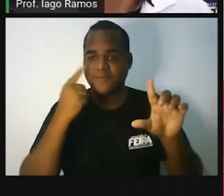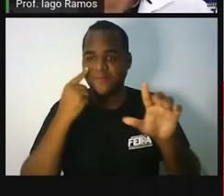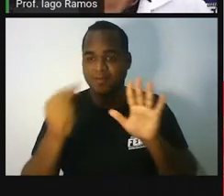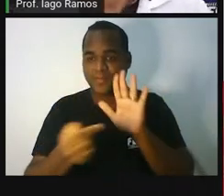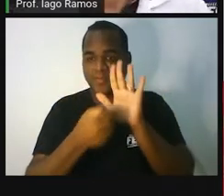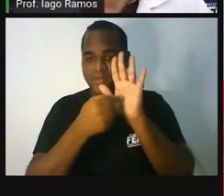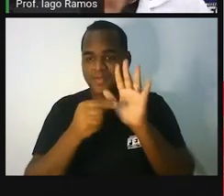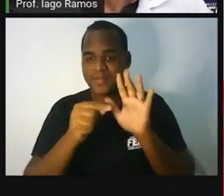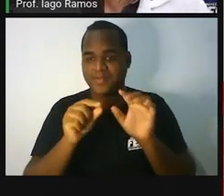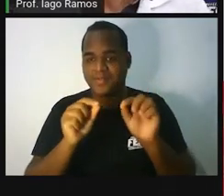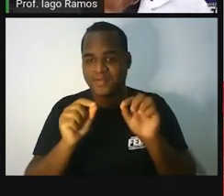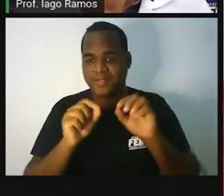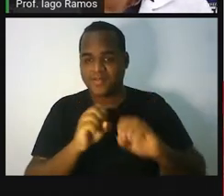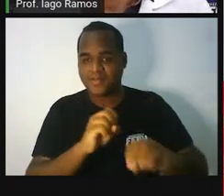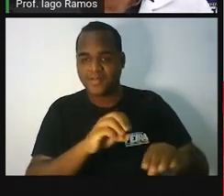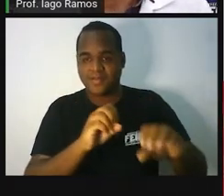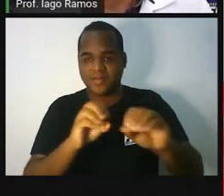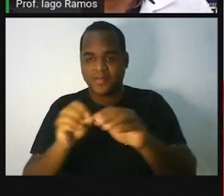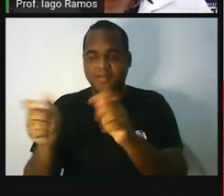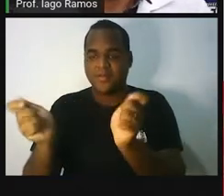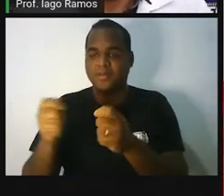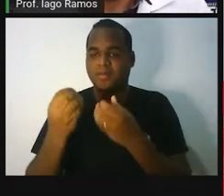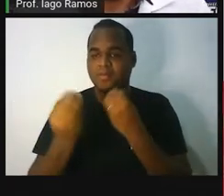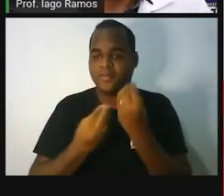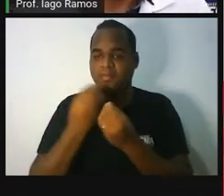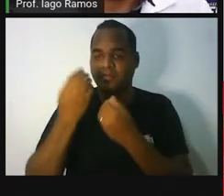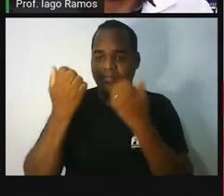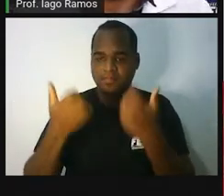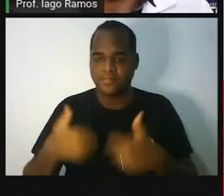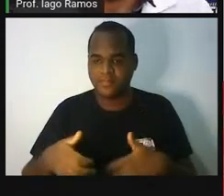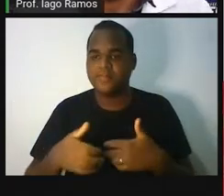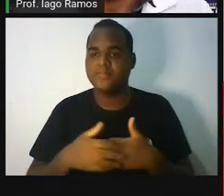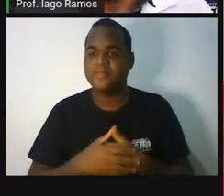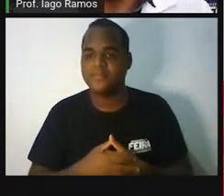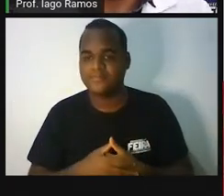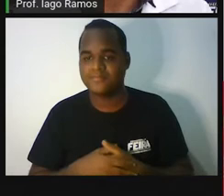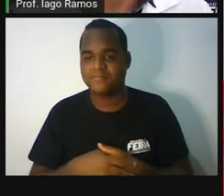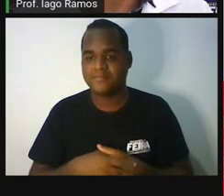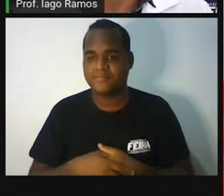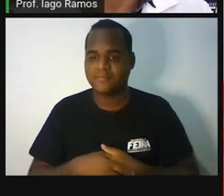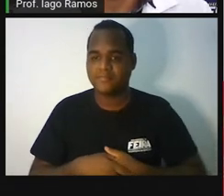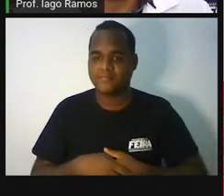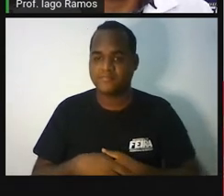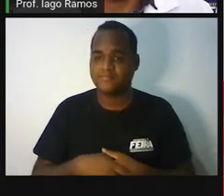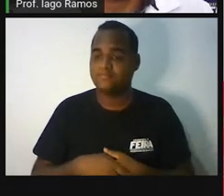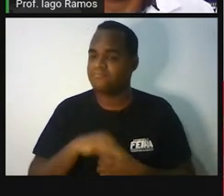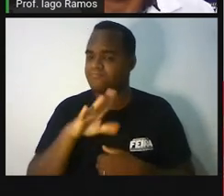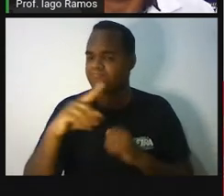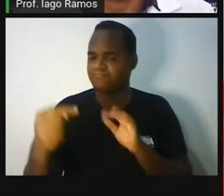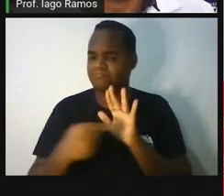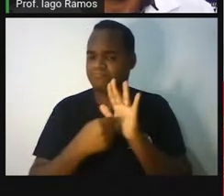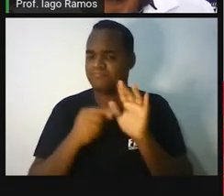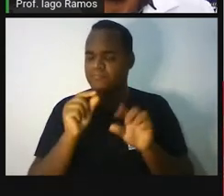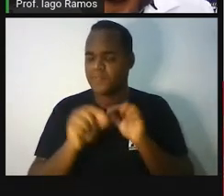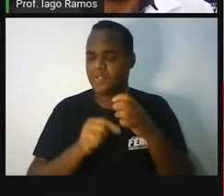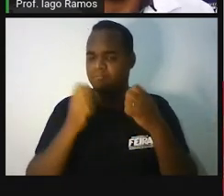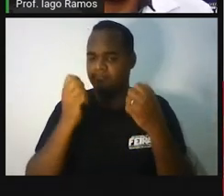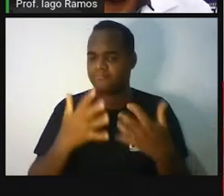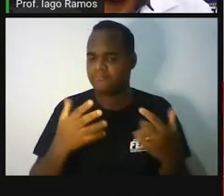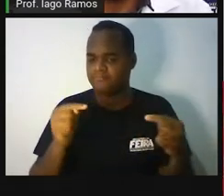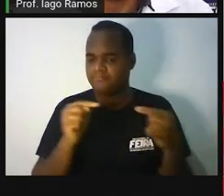Uau! Olha! Fomos levados para um outro lugar, ó. Então qual é o objetivo desse material aqui?